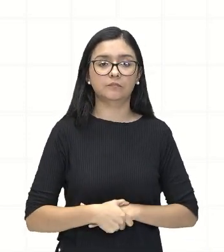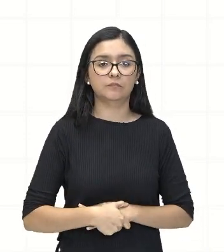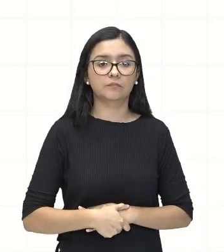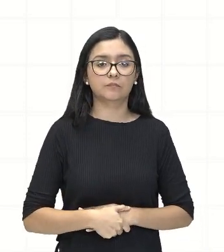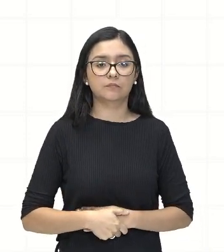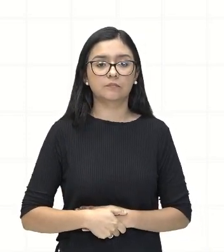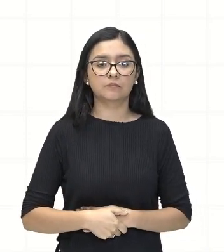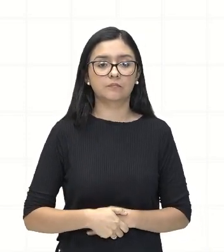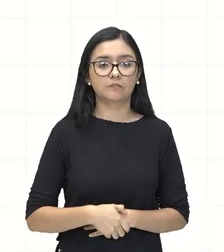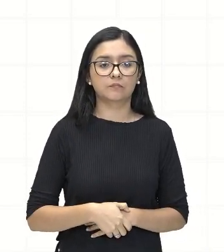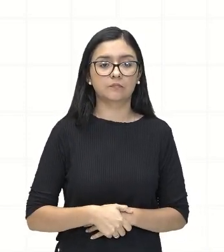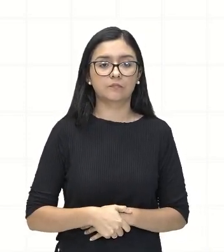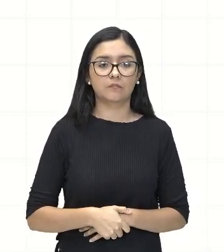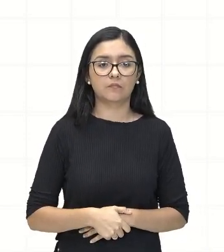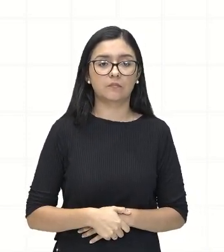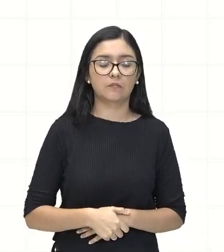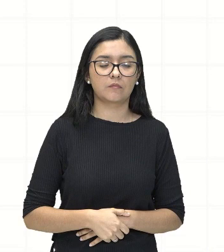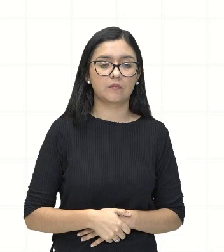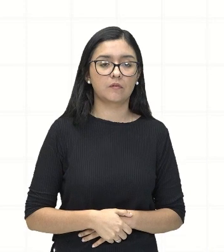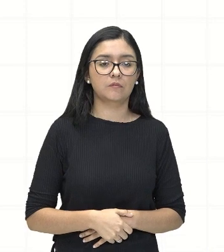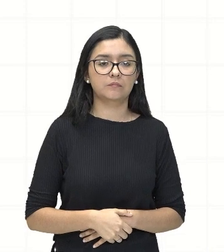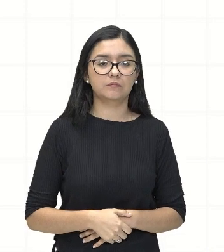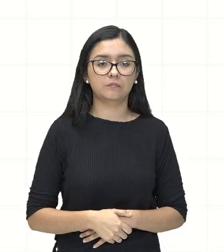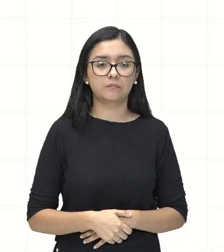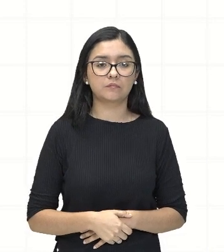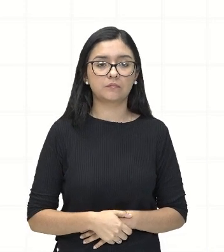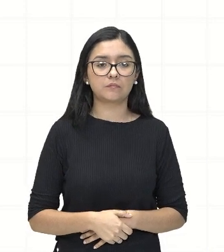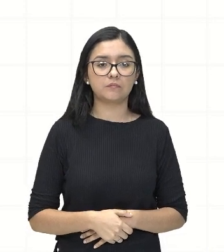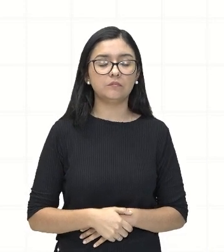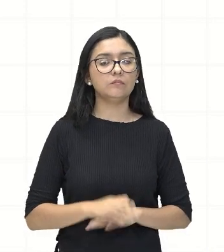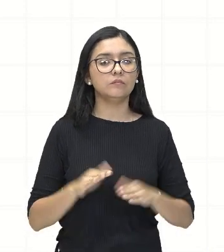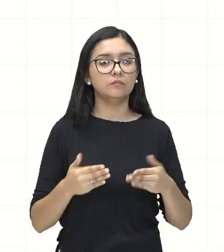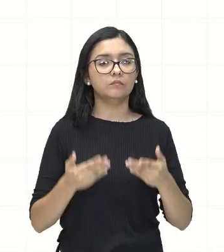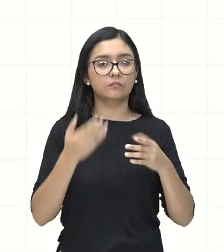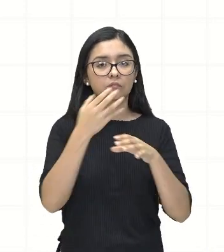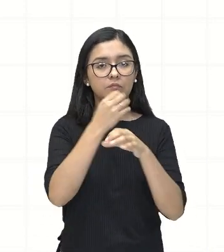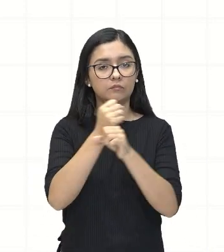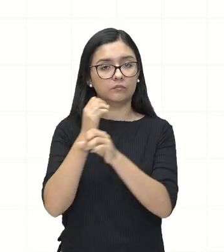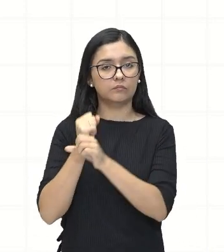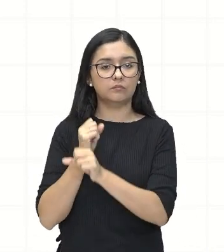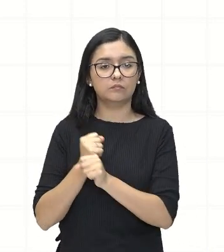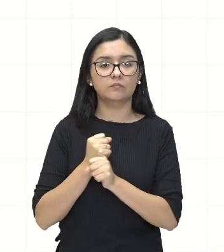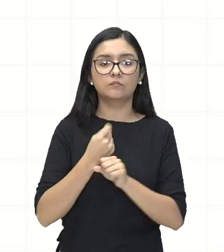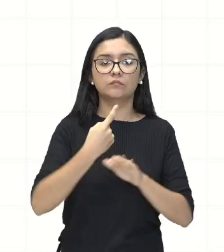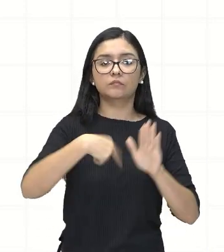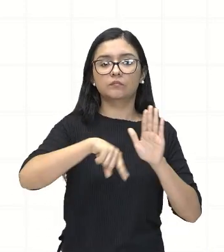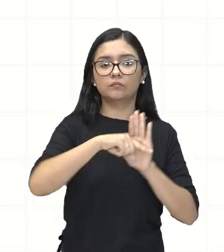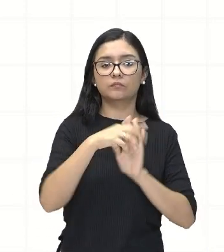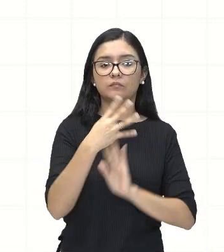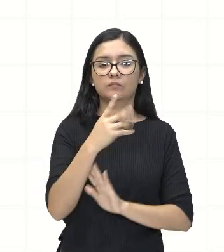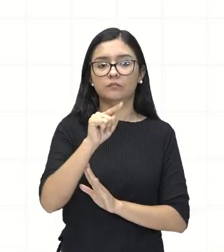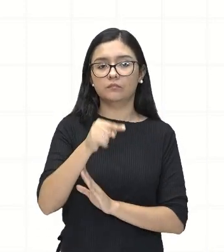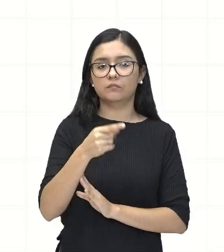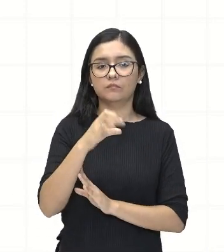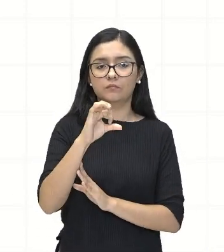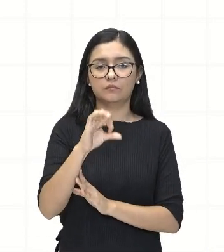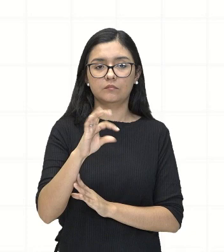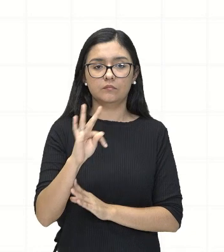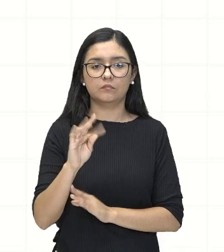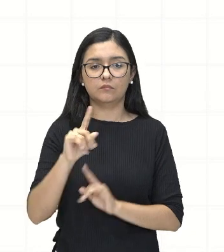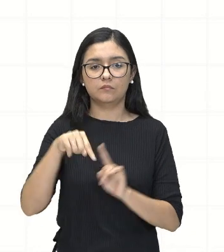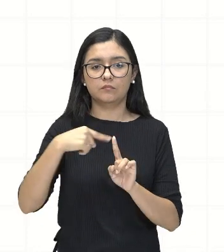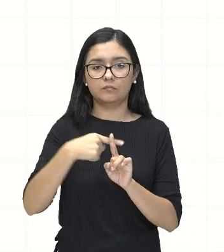Ok? Vamos lá. Então, desenvolvendo aqui, menos 4,9T mais 20,